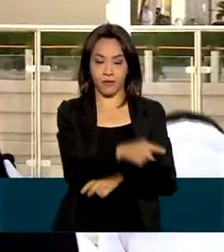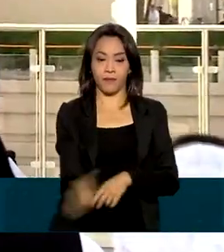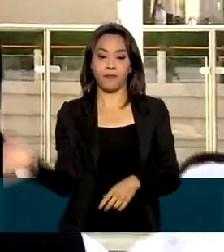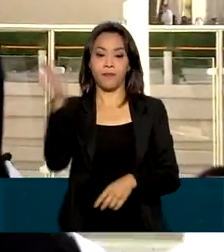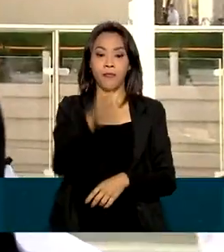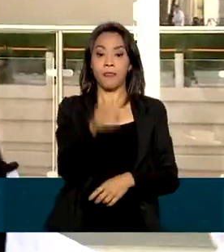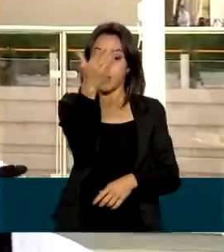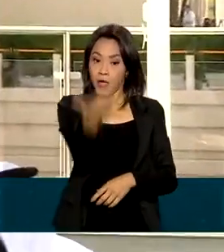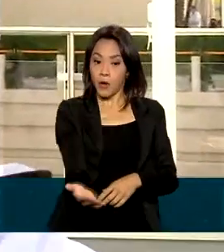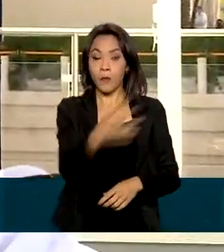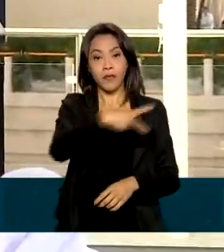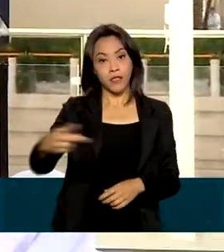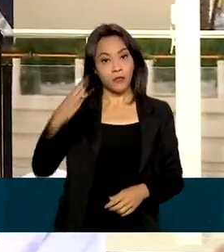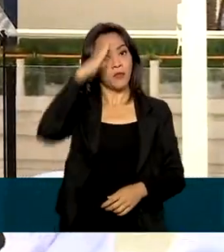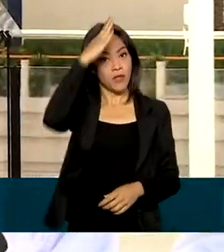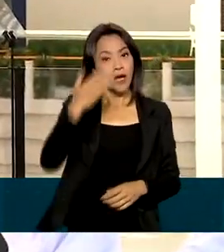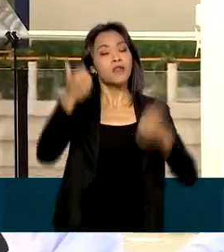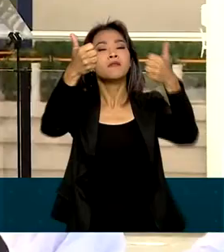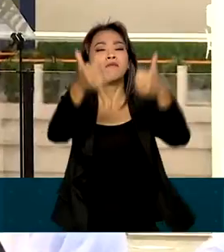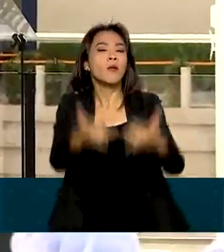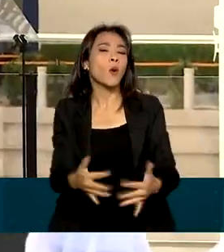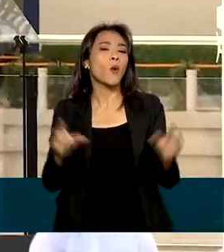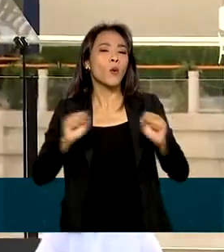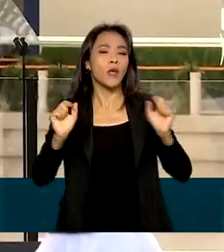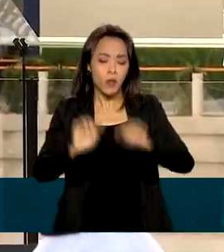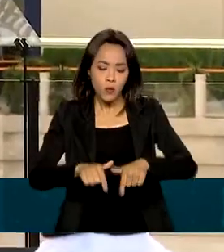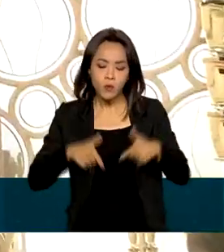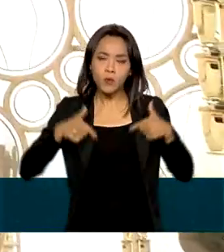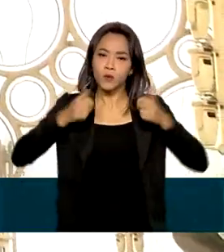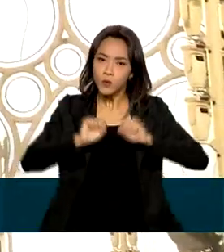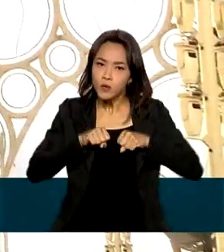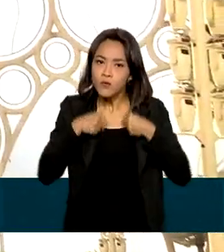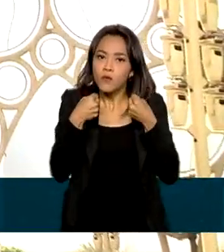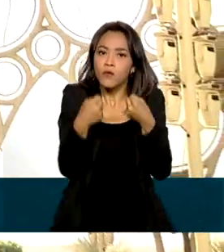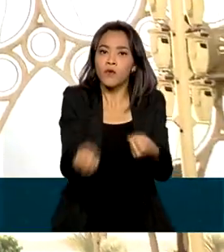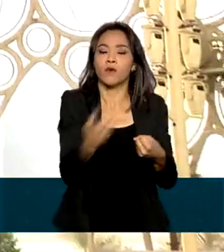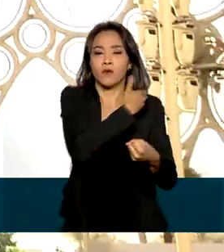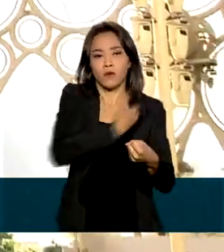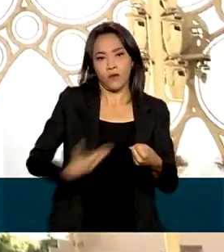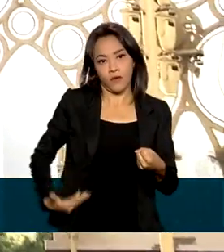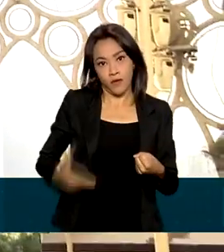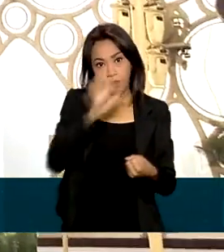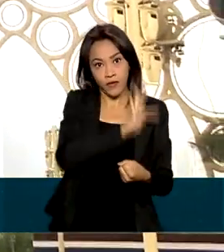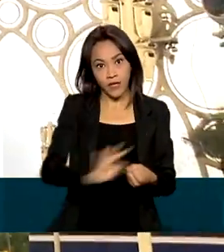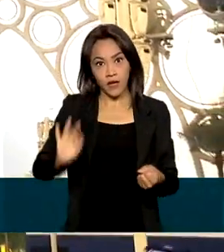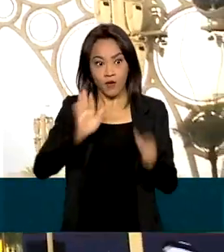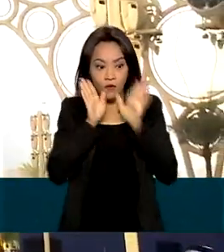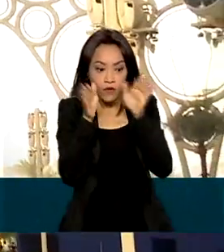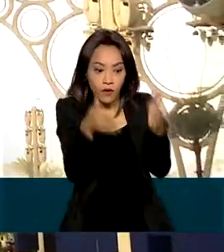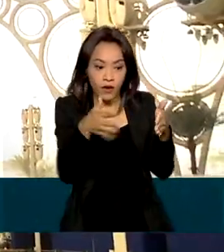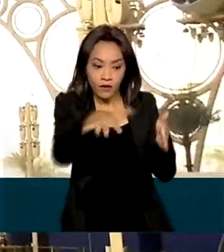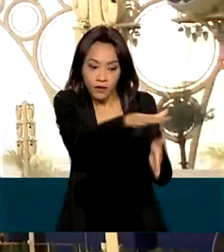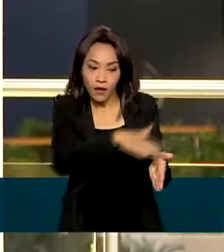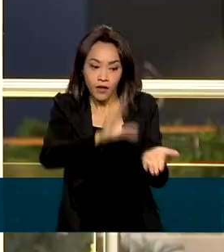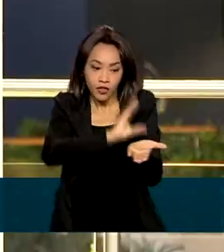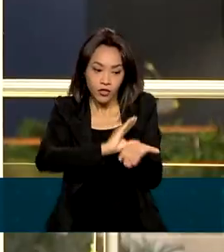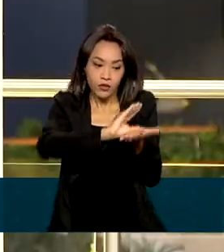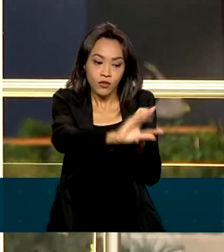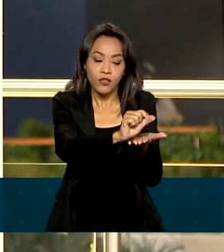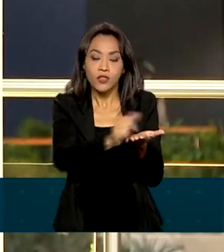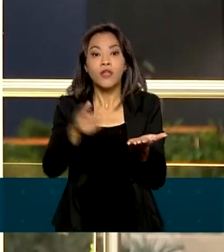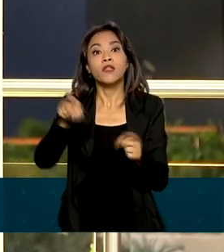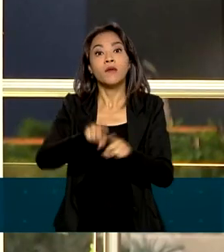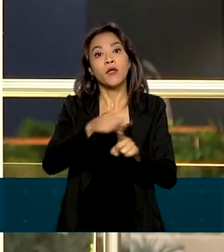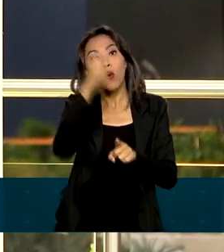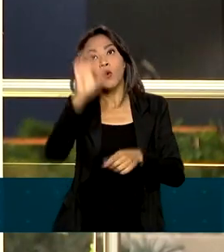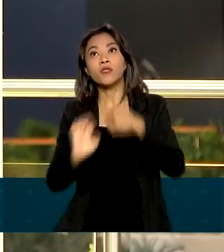presidente Jair Bolsonaro reforçou o empenho do governo federal na ampliação de investimentos brasileiros e estrangeiros em